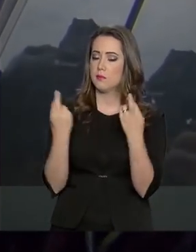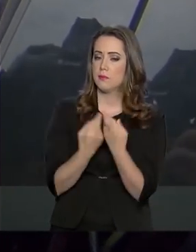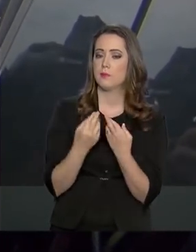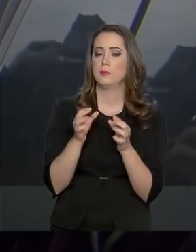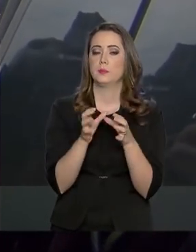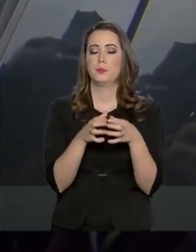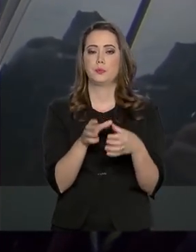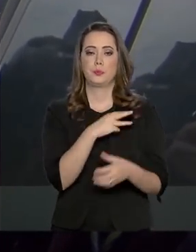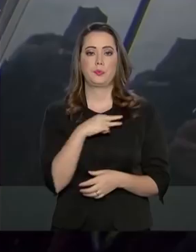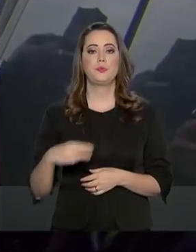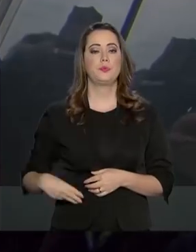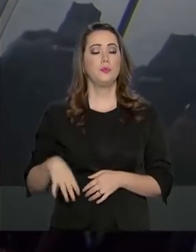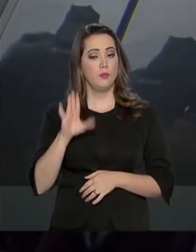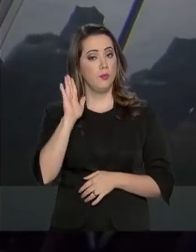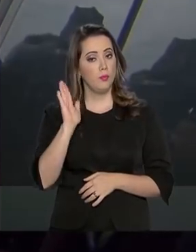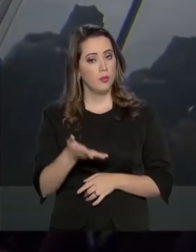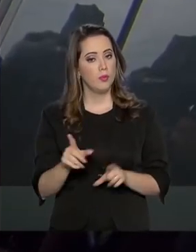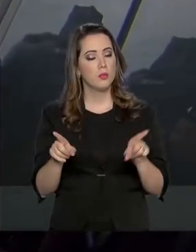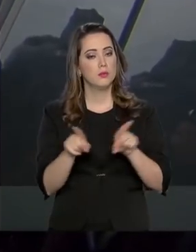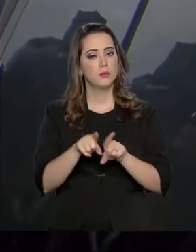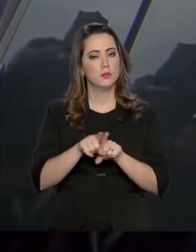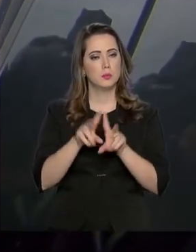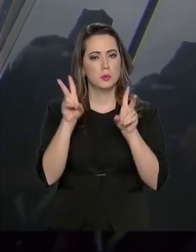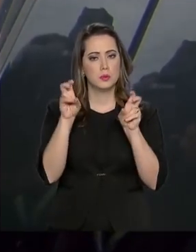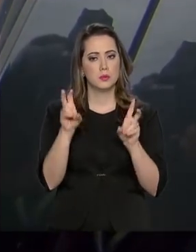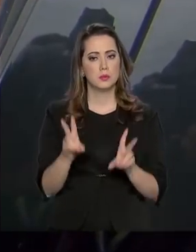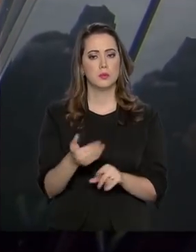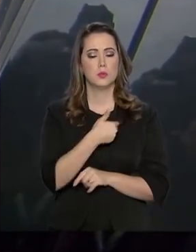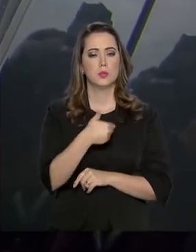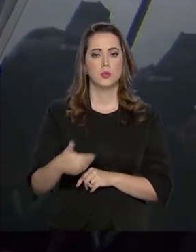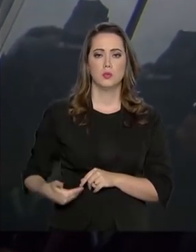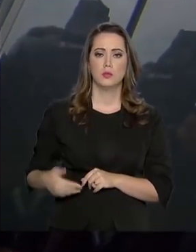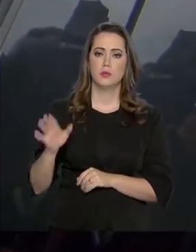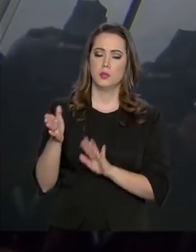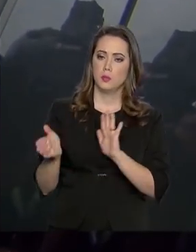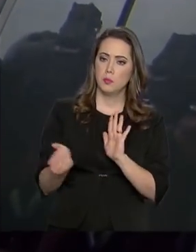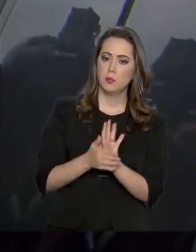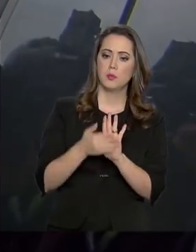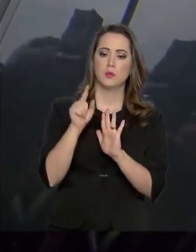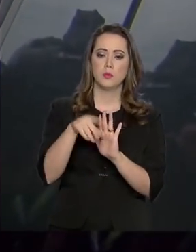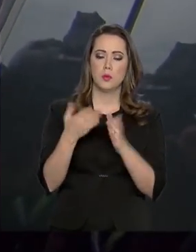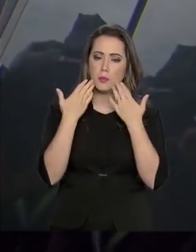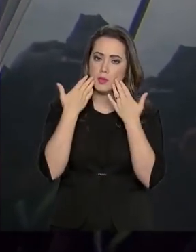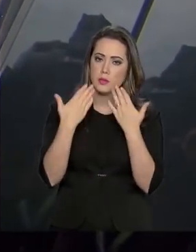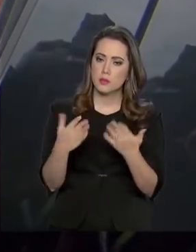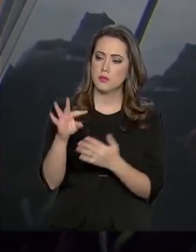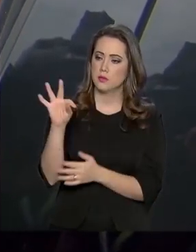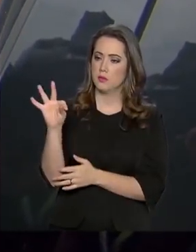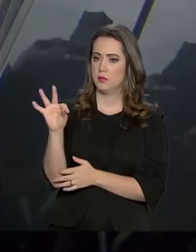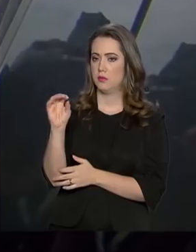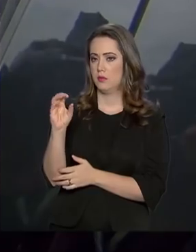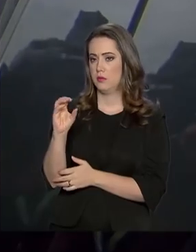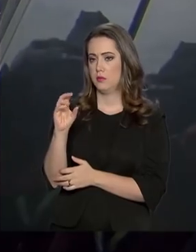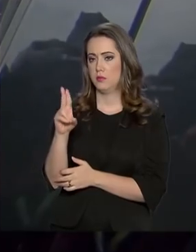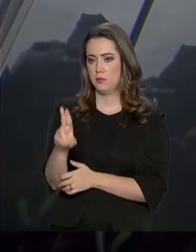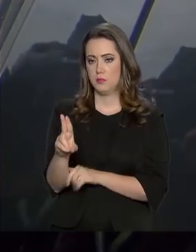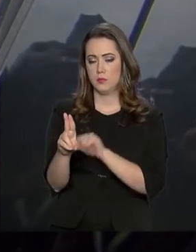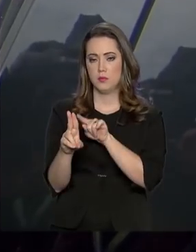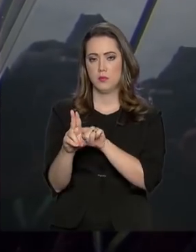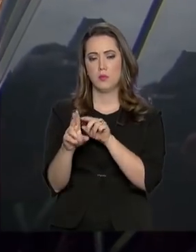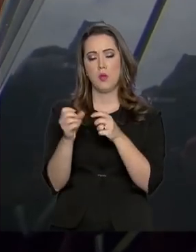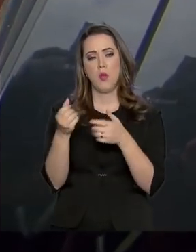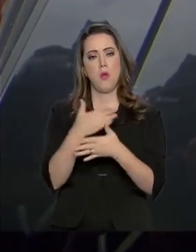já também com uma pauta de governança pública, que será uma apresentação do Tribunal de Contas da União sobre